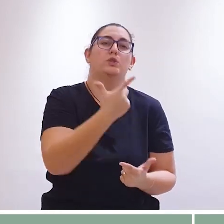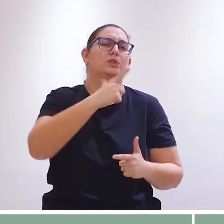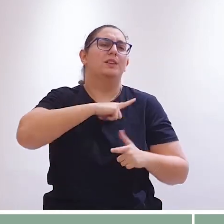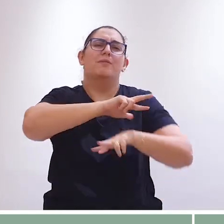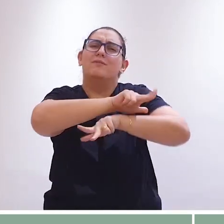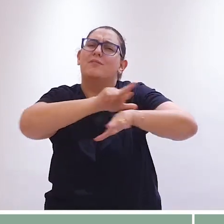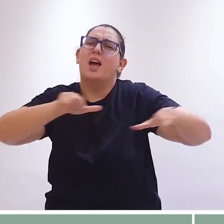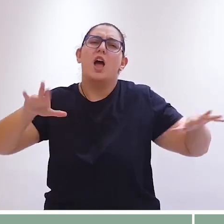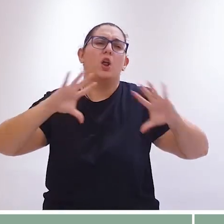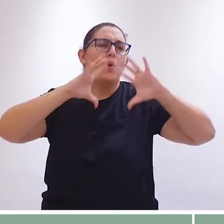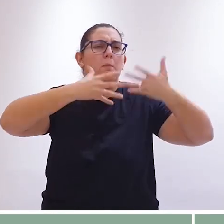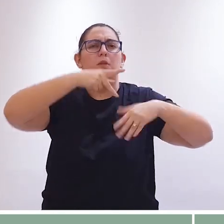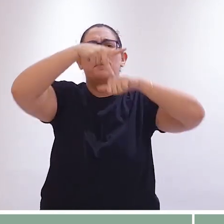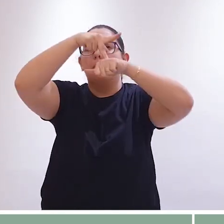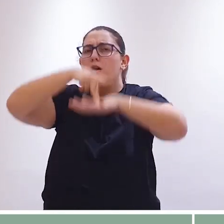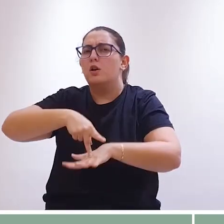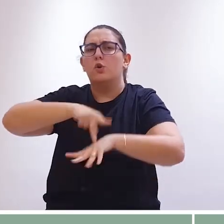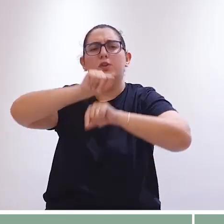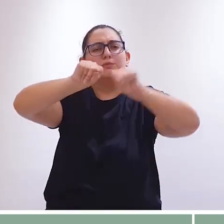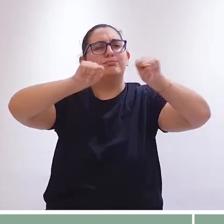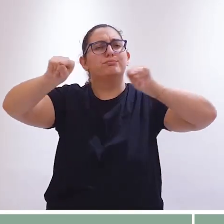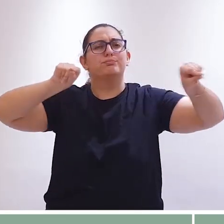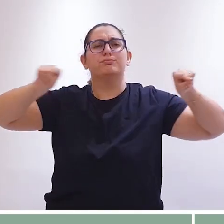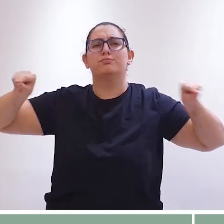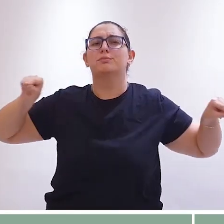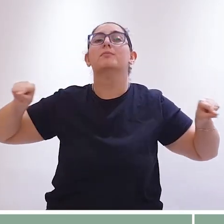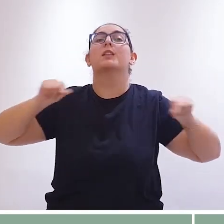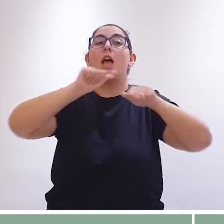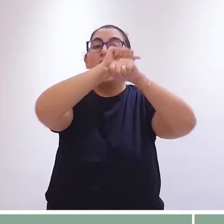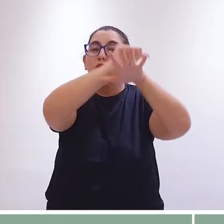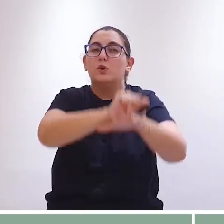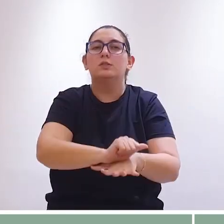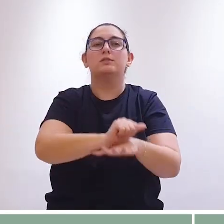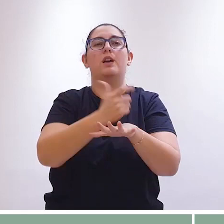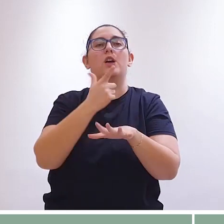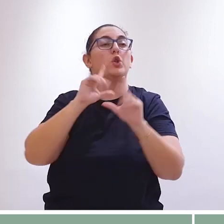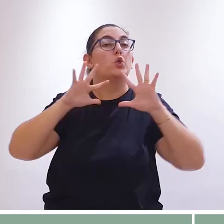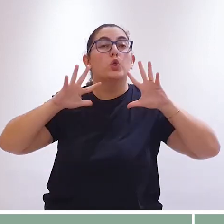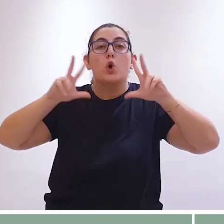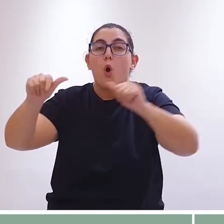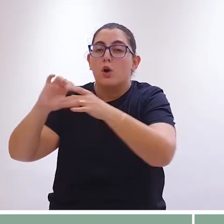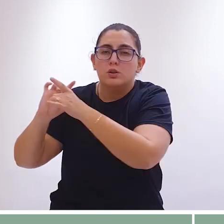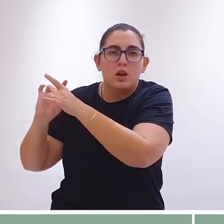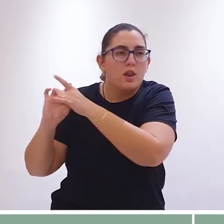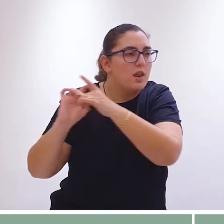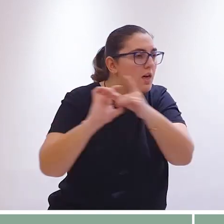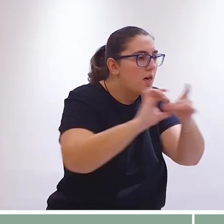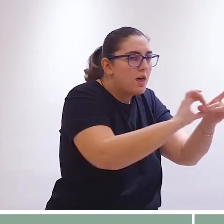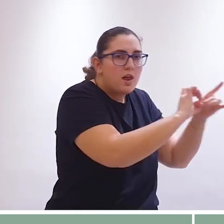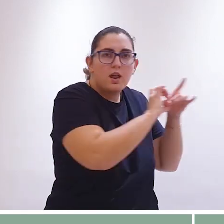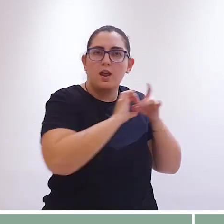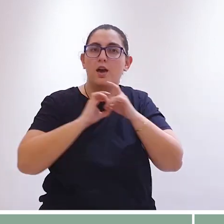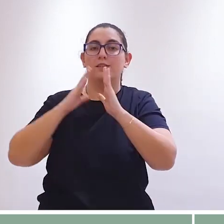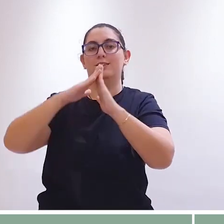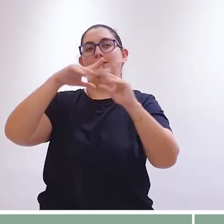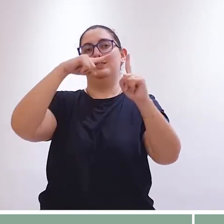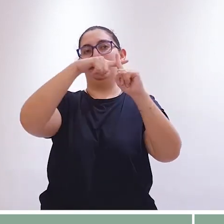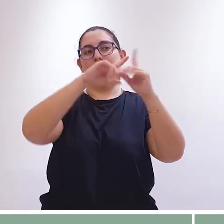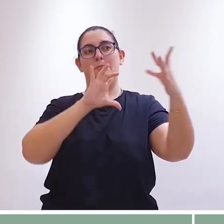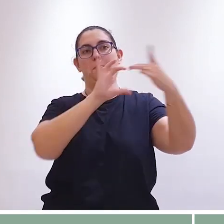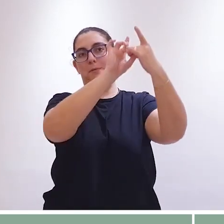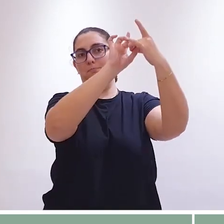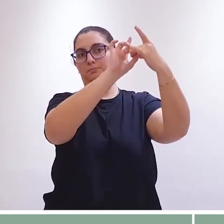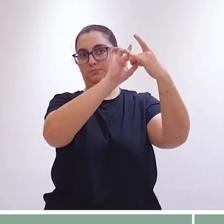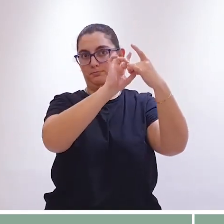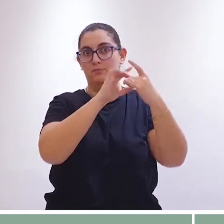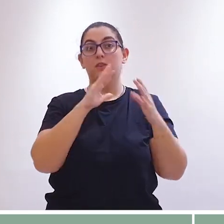Diversas comunidades formam uma paróquia. Diversas paróquias formam uma arquidiocese. E todos juntos formam